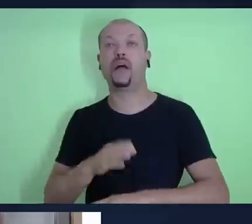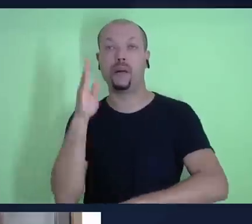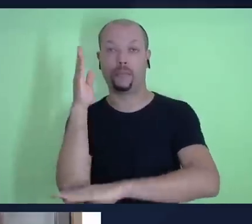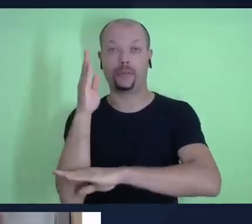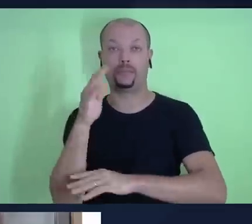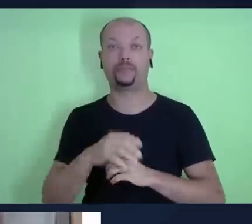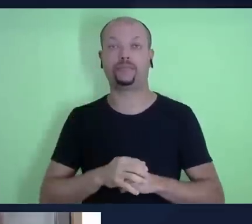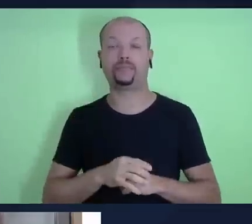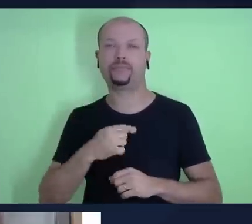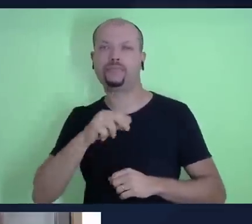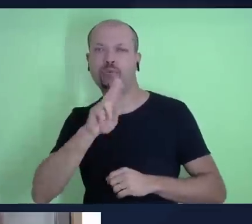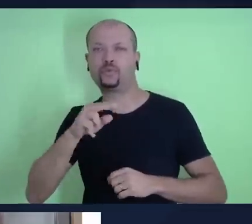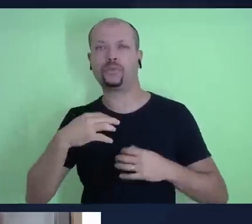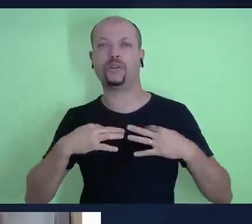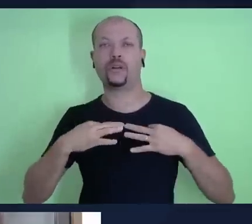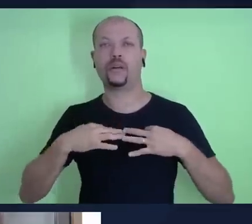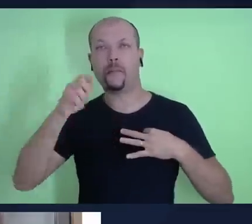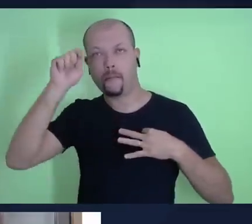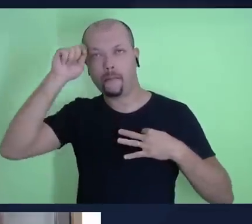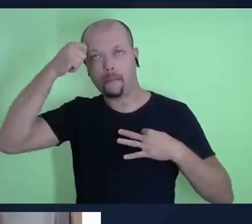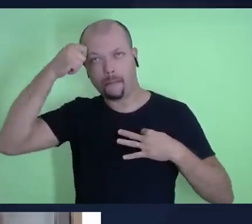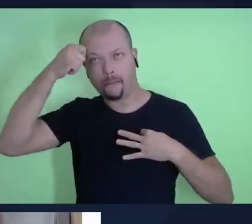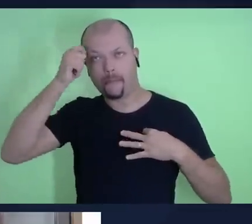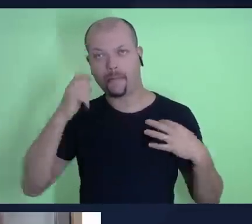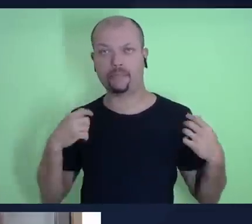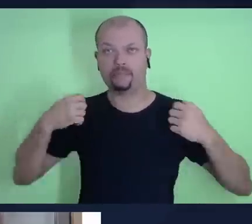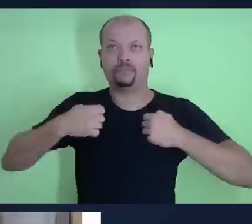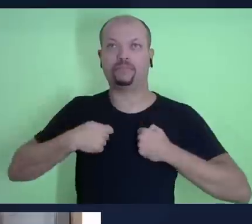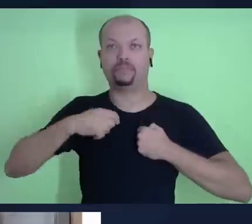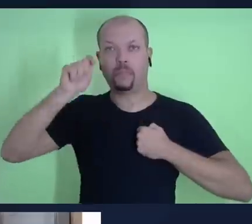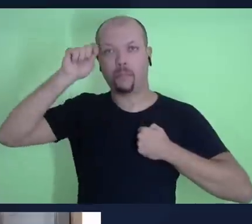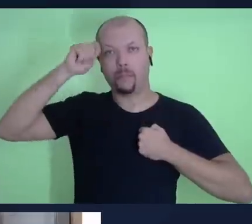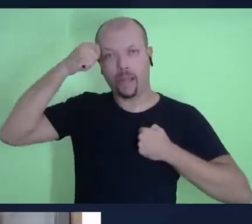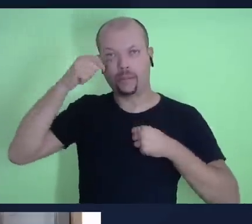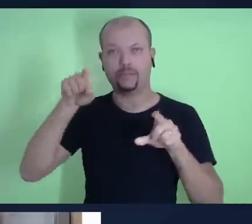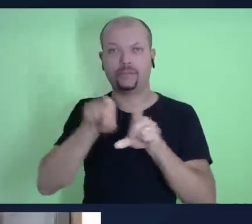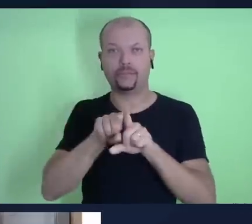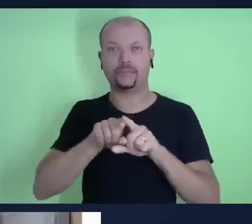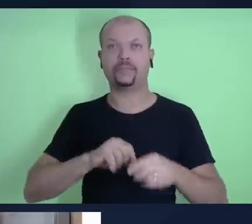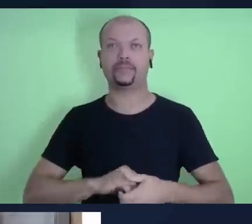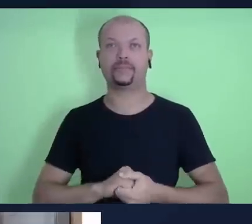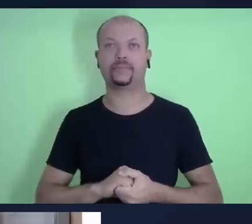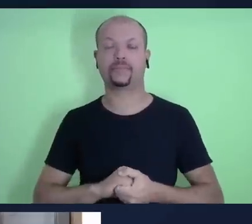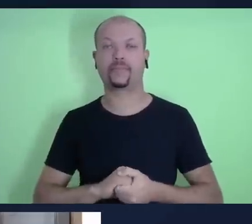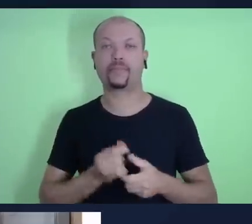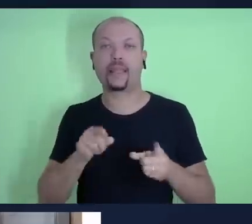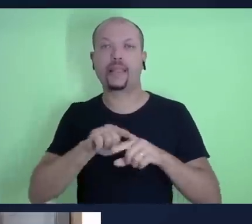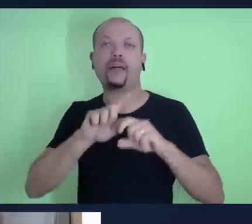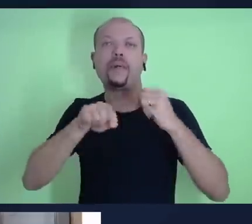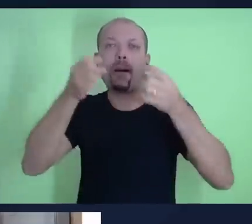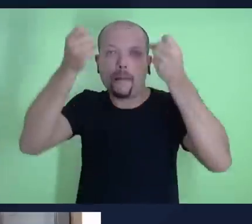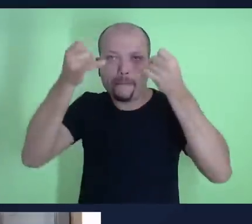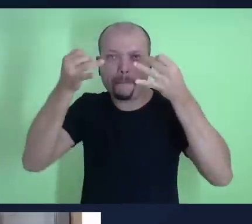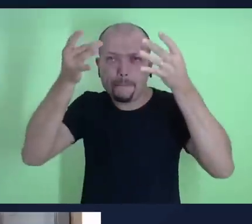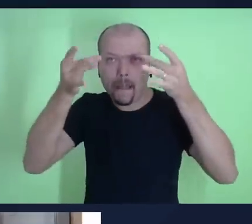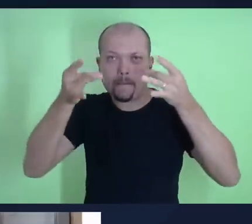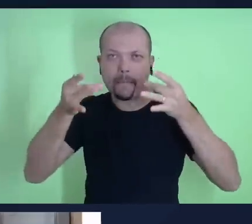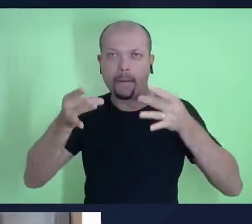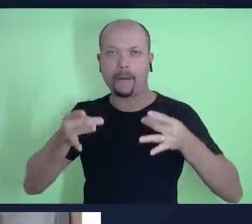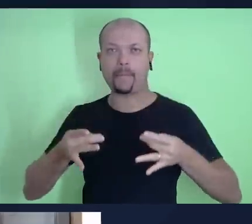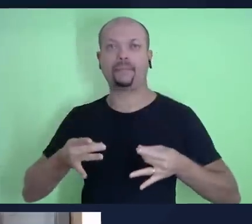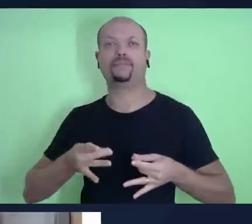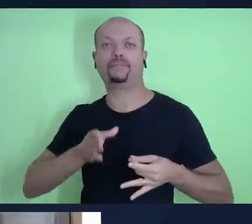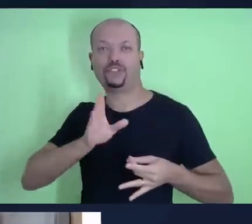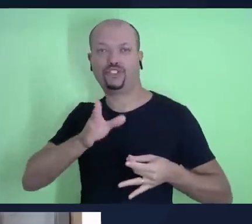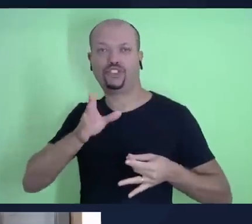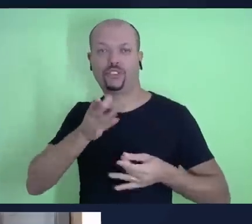estou usando uma camiseta preta e um paletó preto também. Depois de ter feito a nossa autodescrição para os nossos